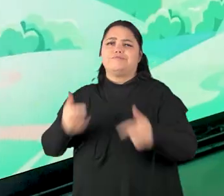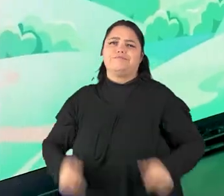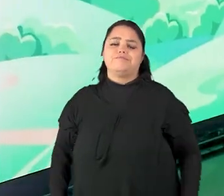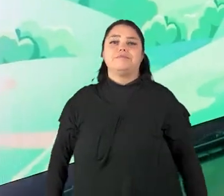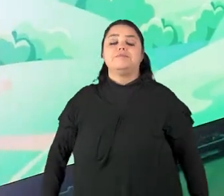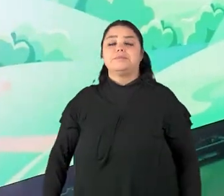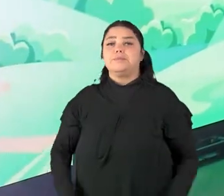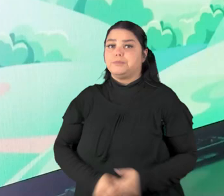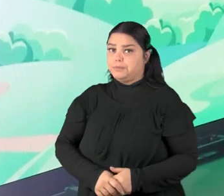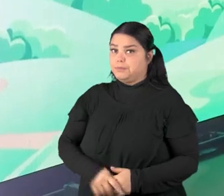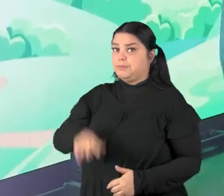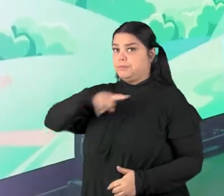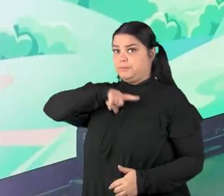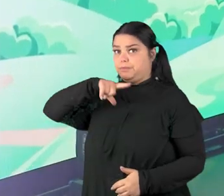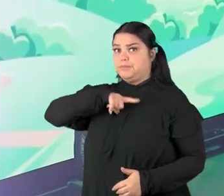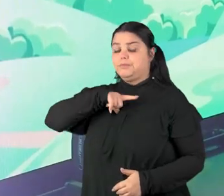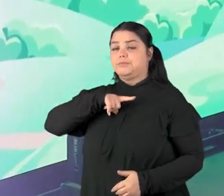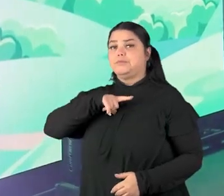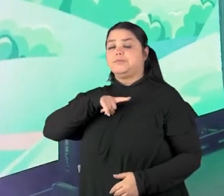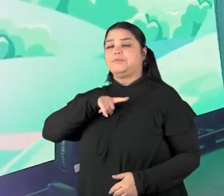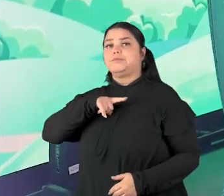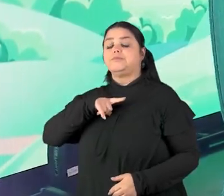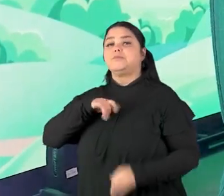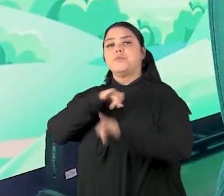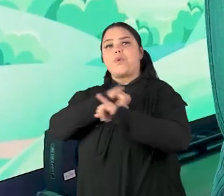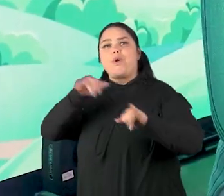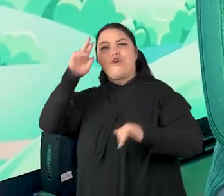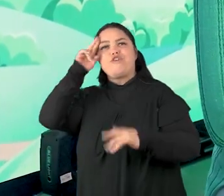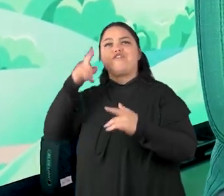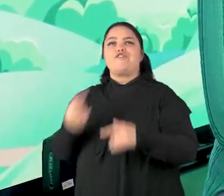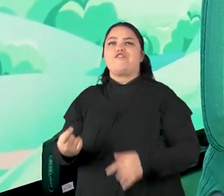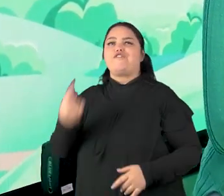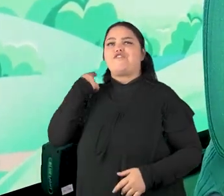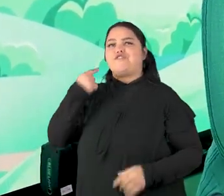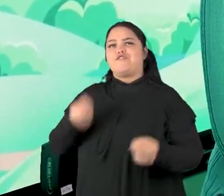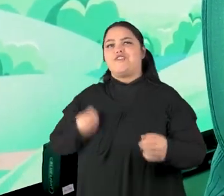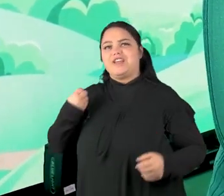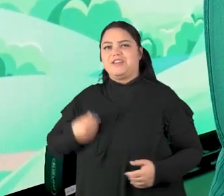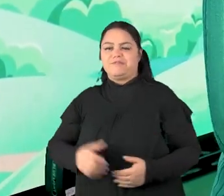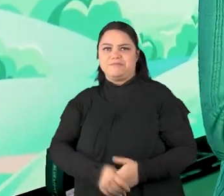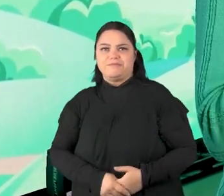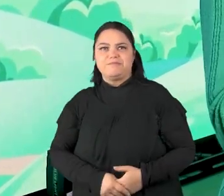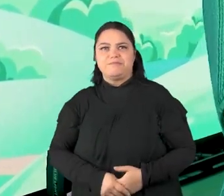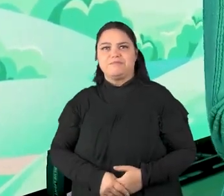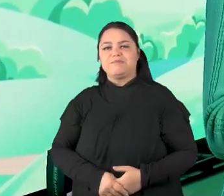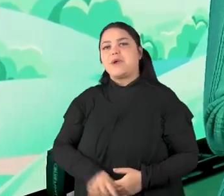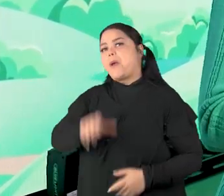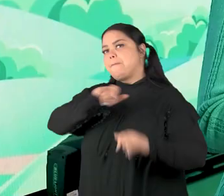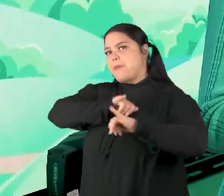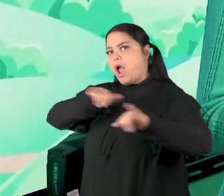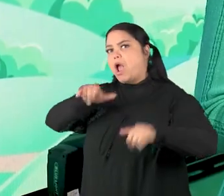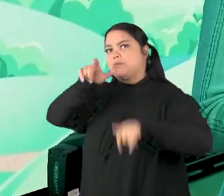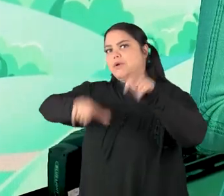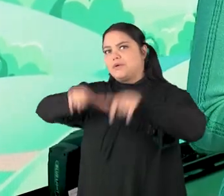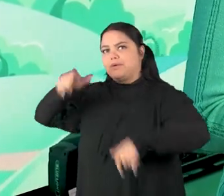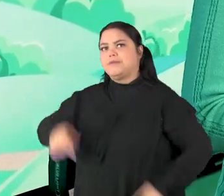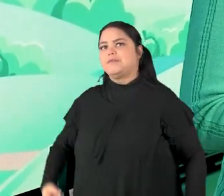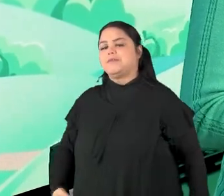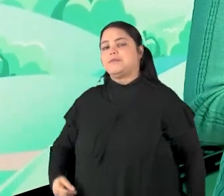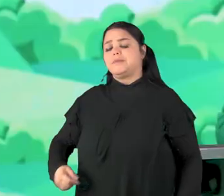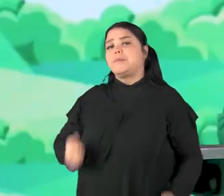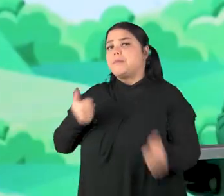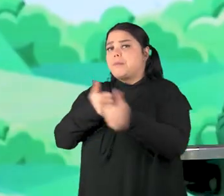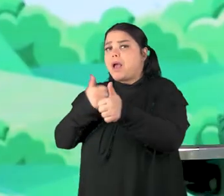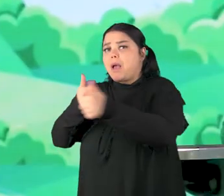Então, nós temos que contar tudo isso que o Senhor fez e faz nas nossas vidas pras pessoas que estão à nossa